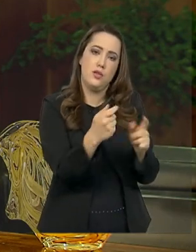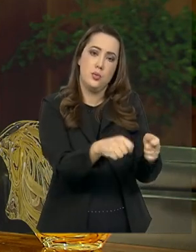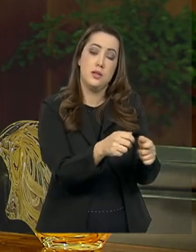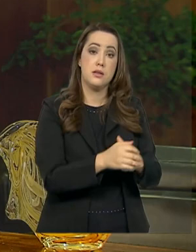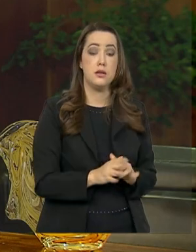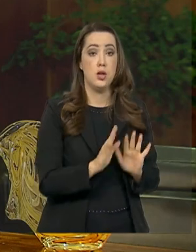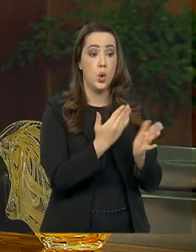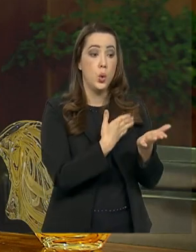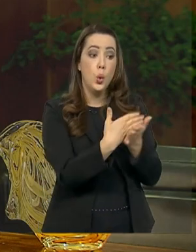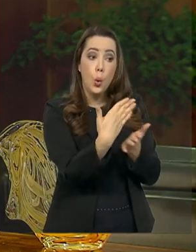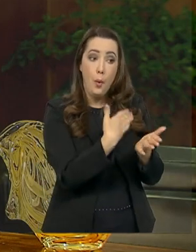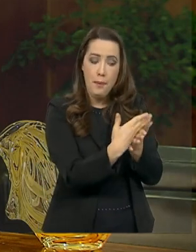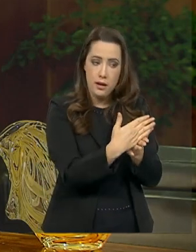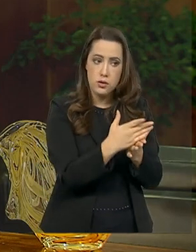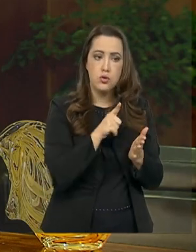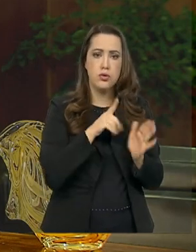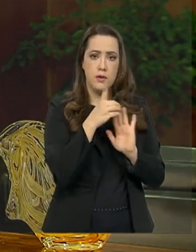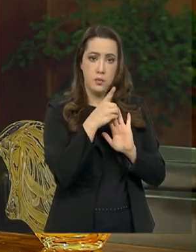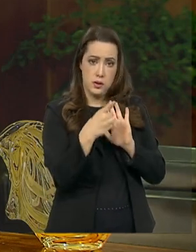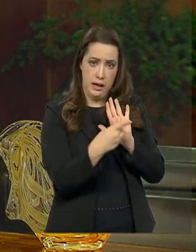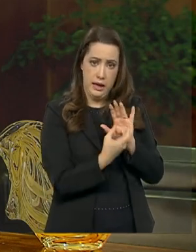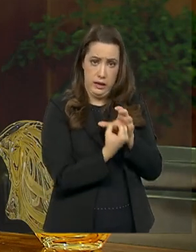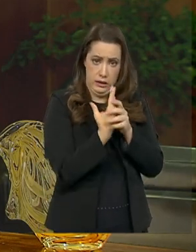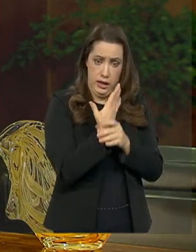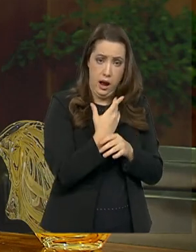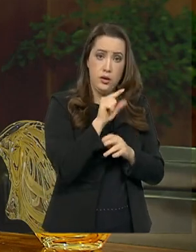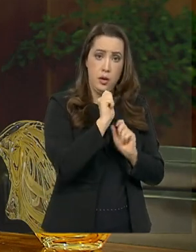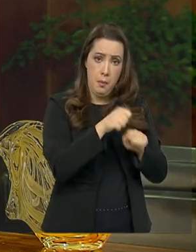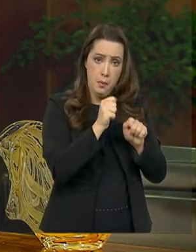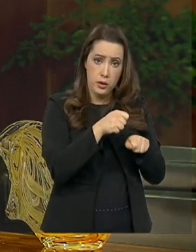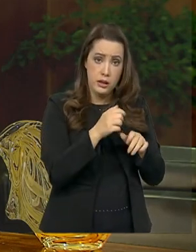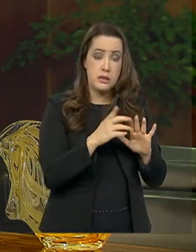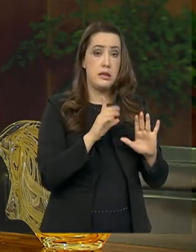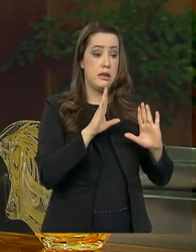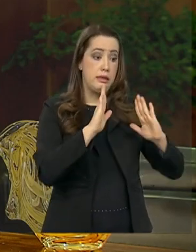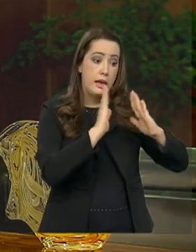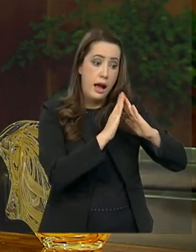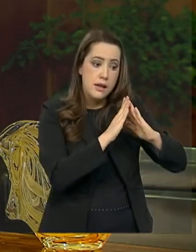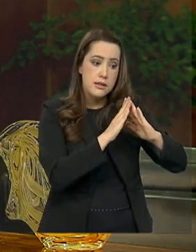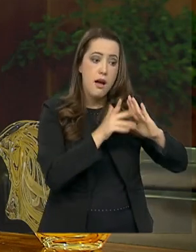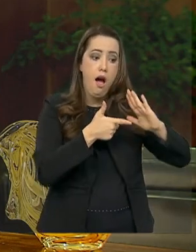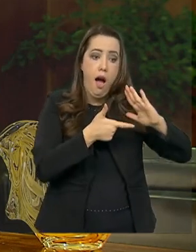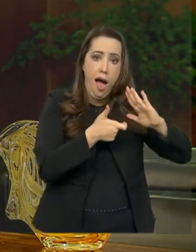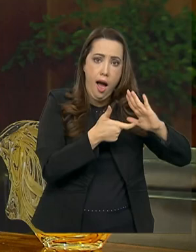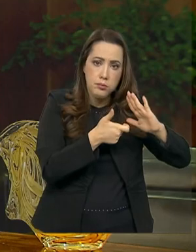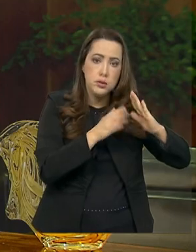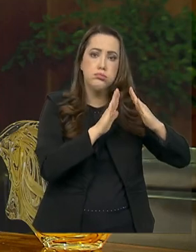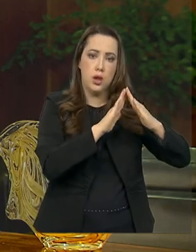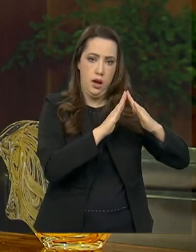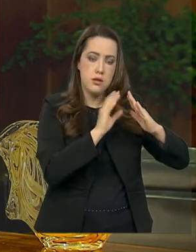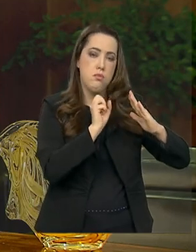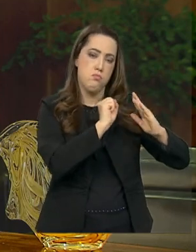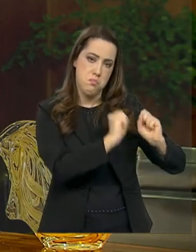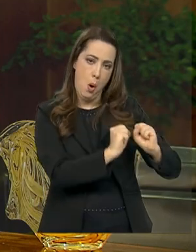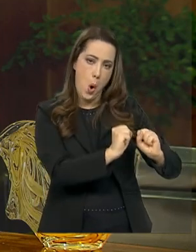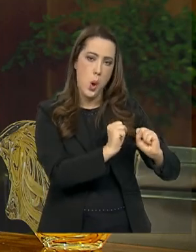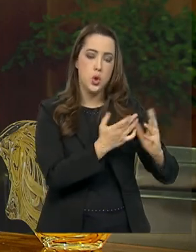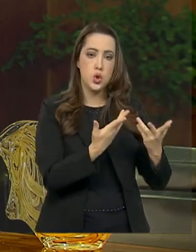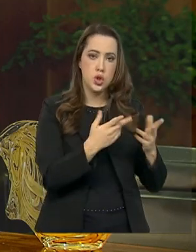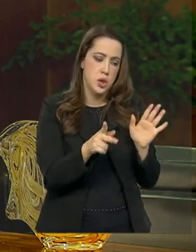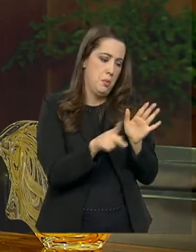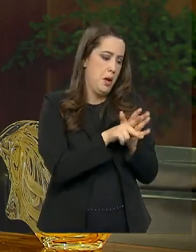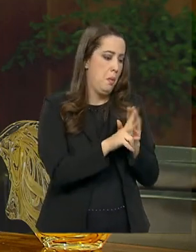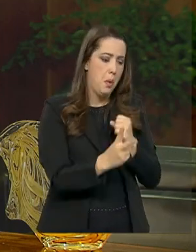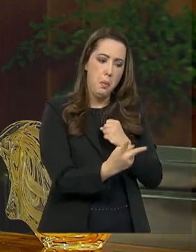facilitando o posse de arma que o cidadão pudesse ter na sua residência para a defesa do seu patrimônio, da sua família, da vida da sua família,